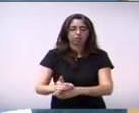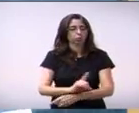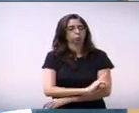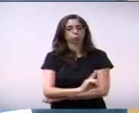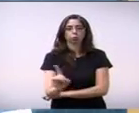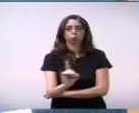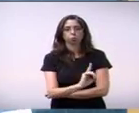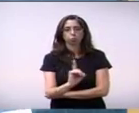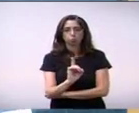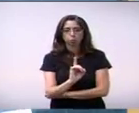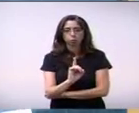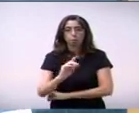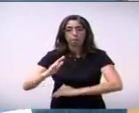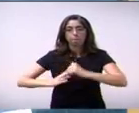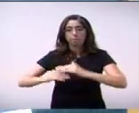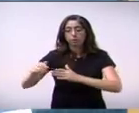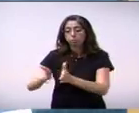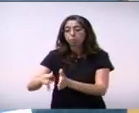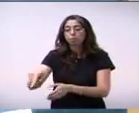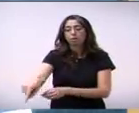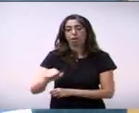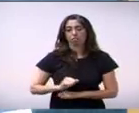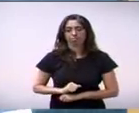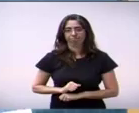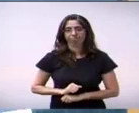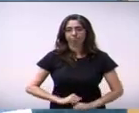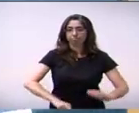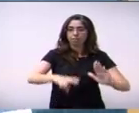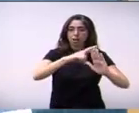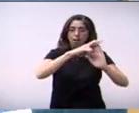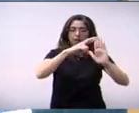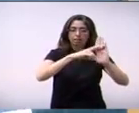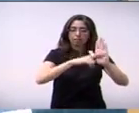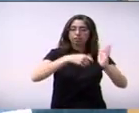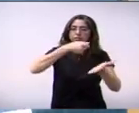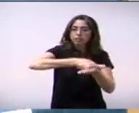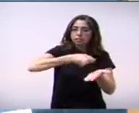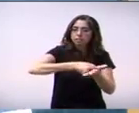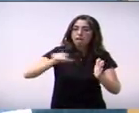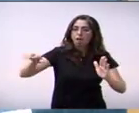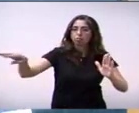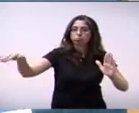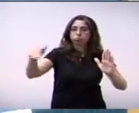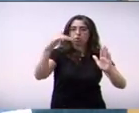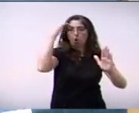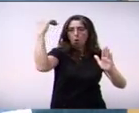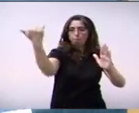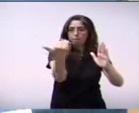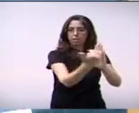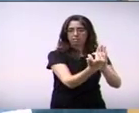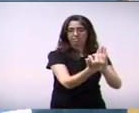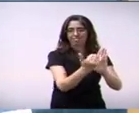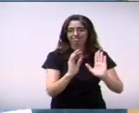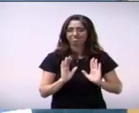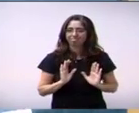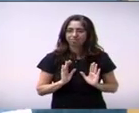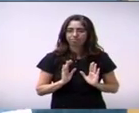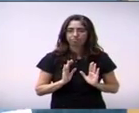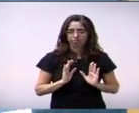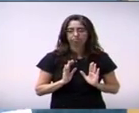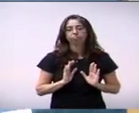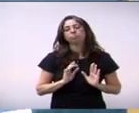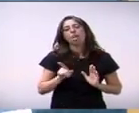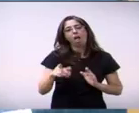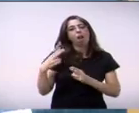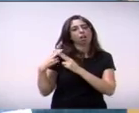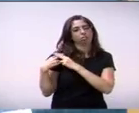própria Galvani se não obedecer à exigência e que ela sabe muito bem quais são as exigências e quais são